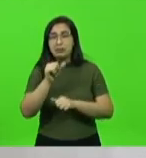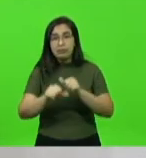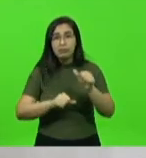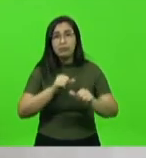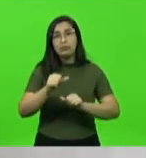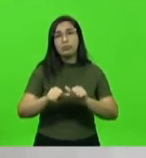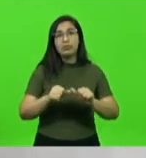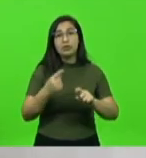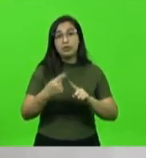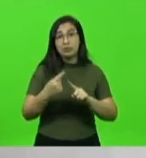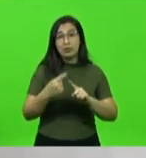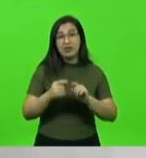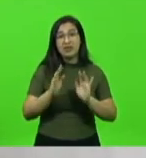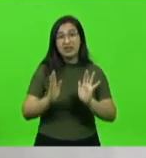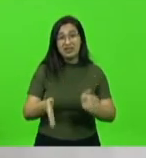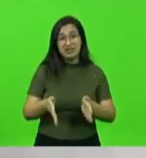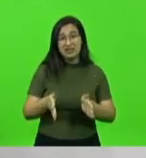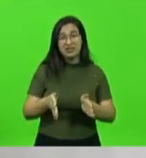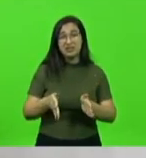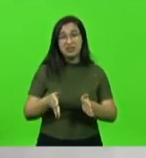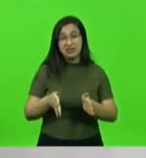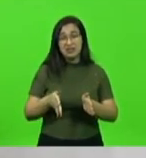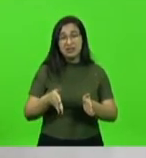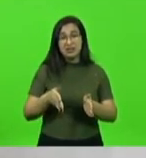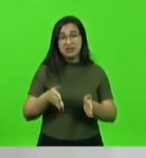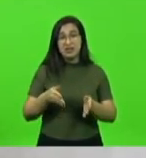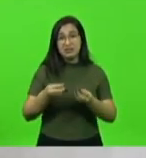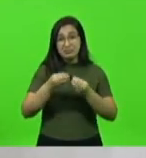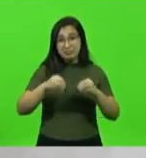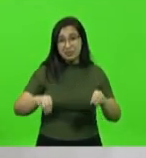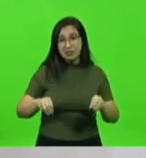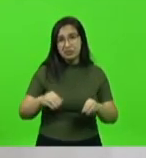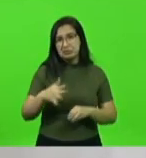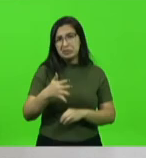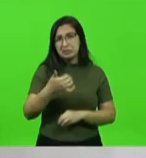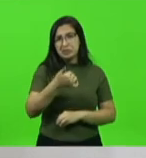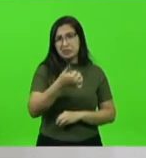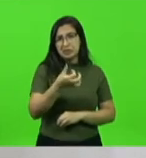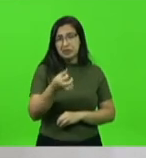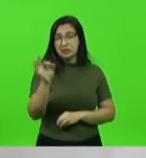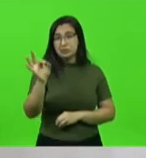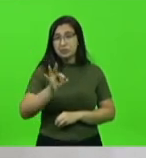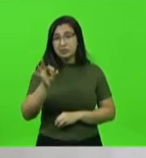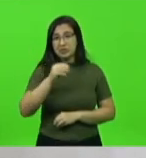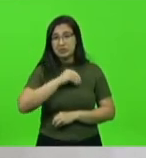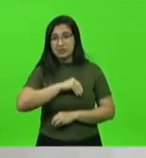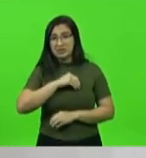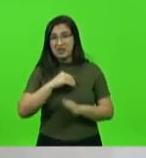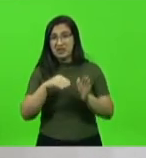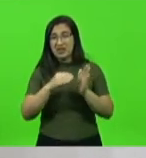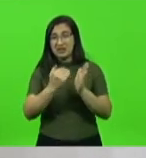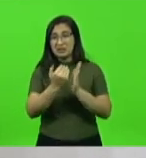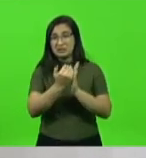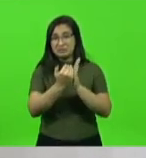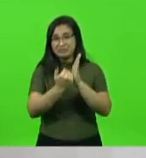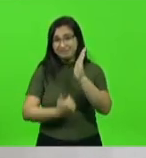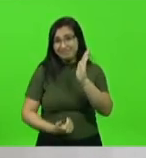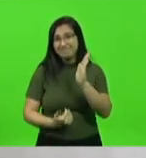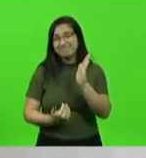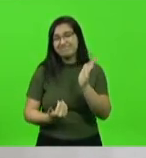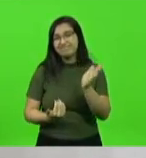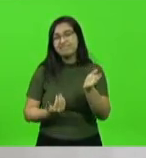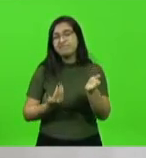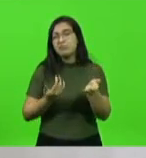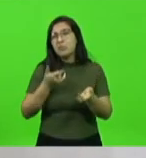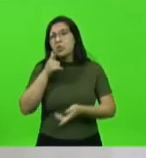todos já ultrapassa tranquilamente a 50% de defasado salarial. A gente entende isso. Mas a forma de se buscar isso